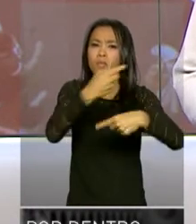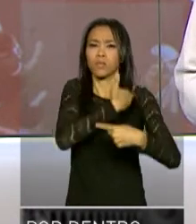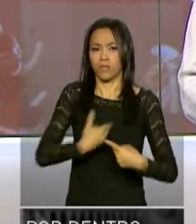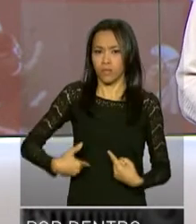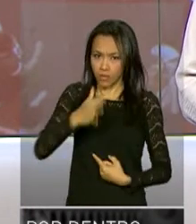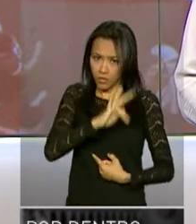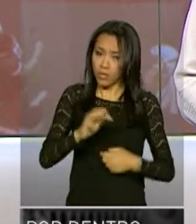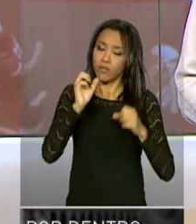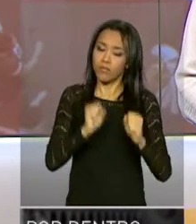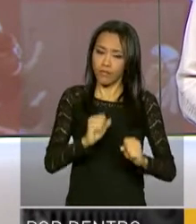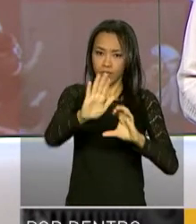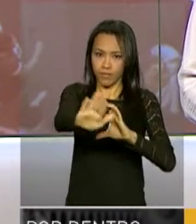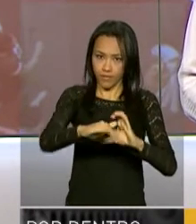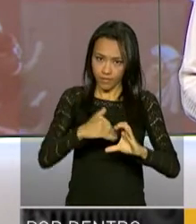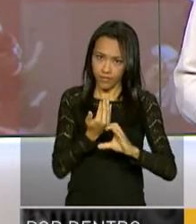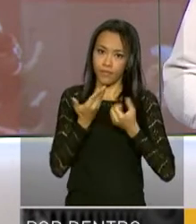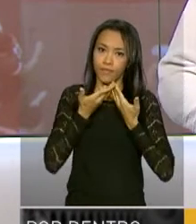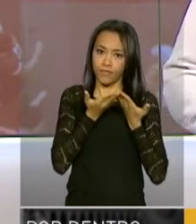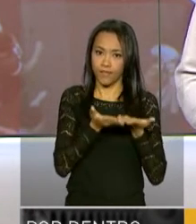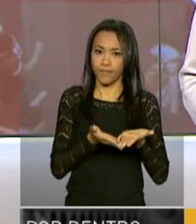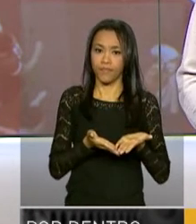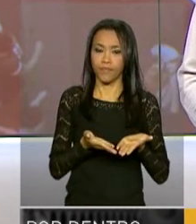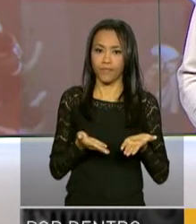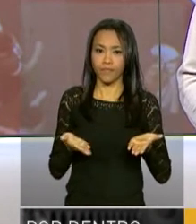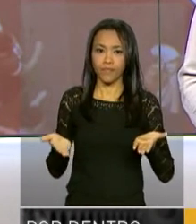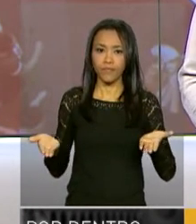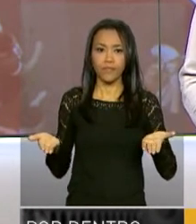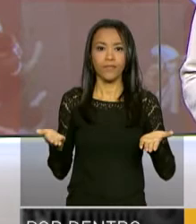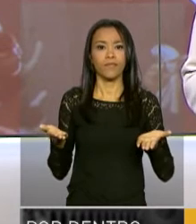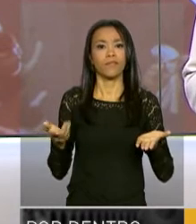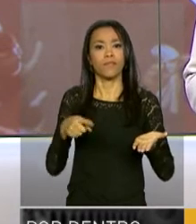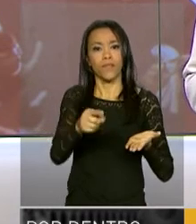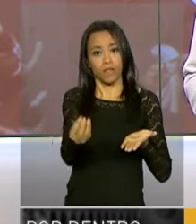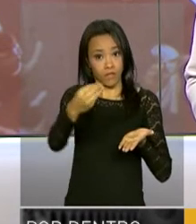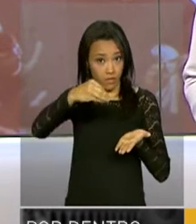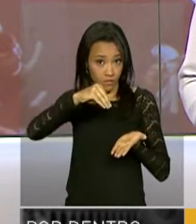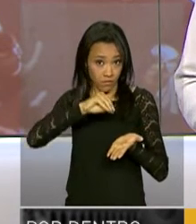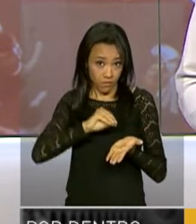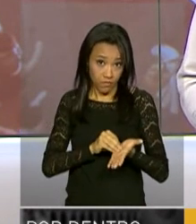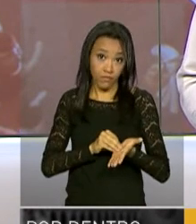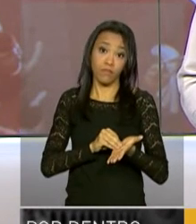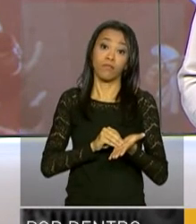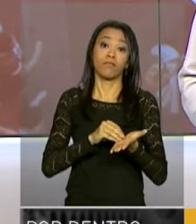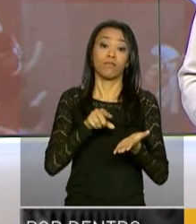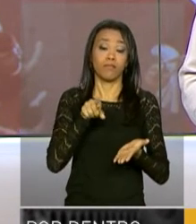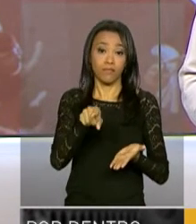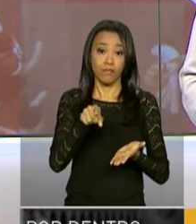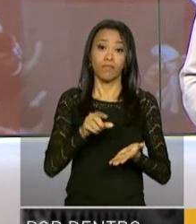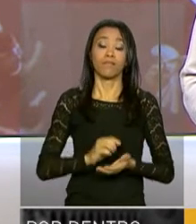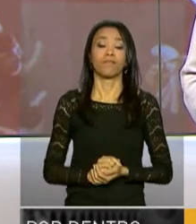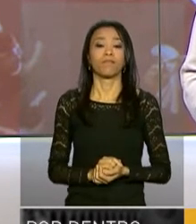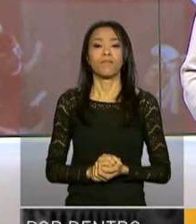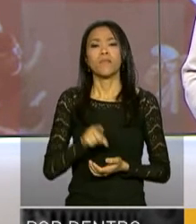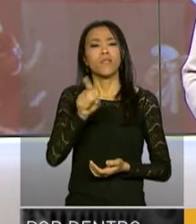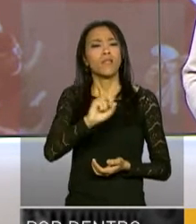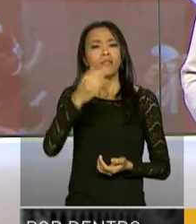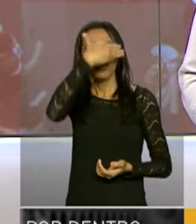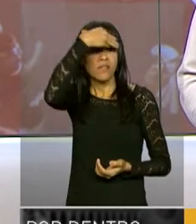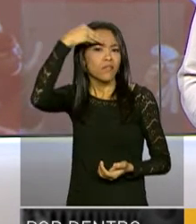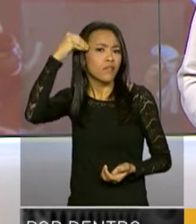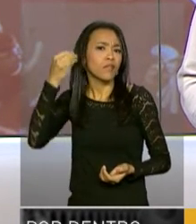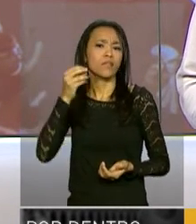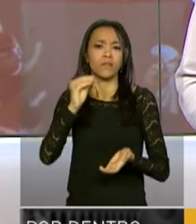pode escrever para a gente. Anote aí, por dentro do governo tudo junto, arroba presidencia.gov.br. Não